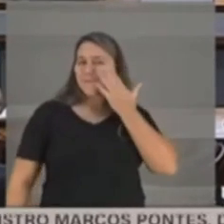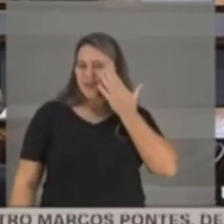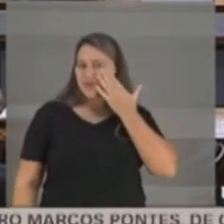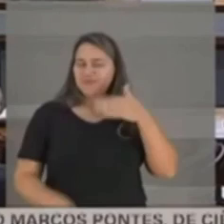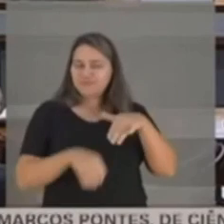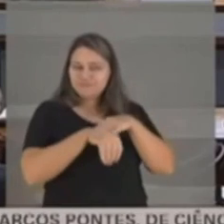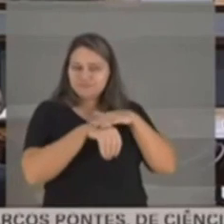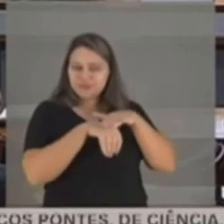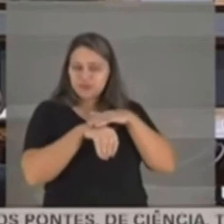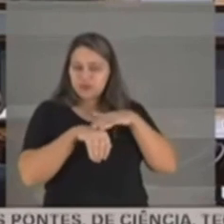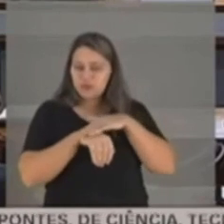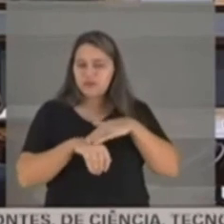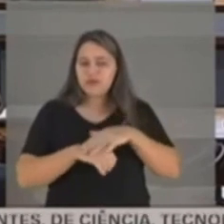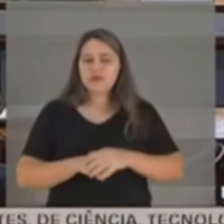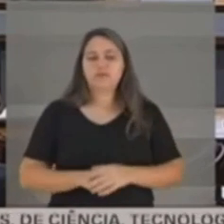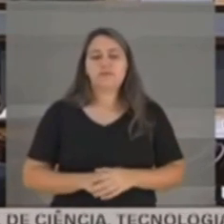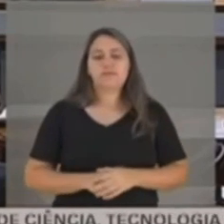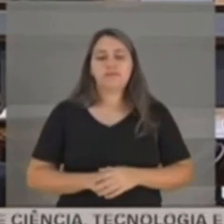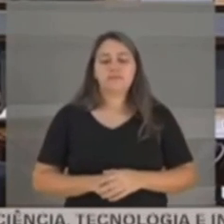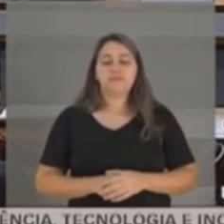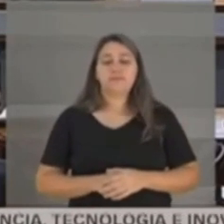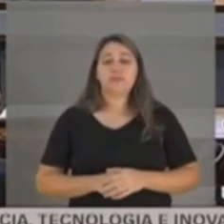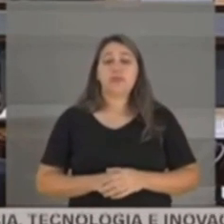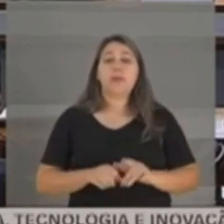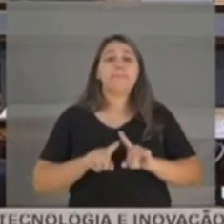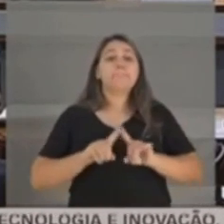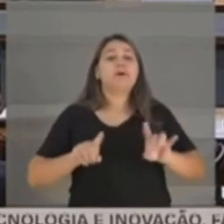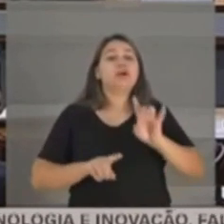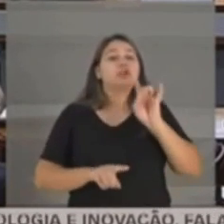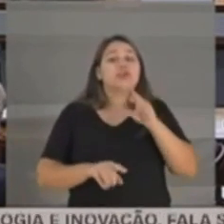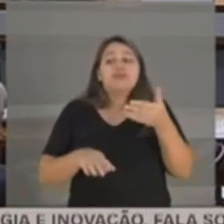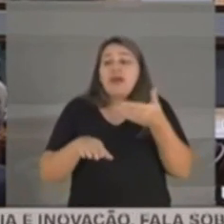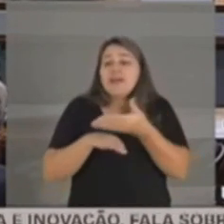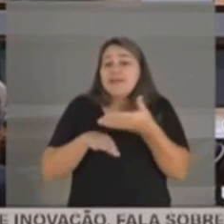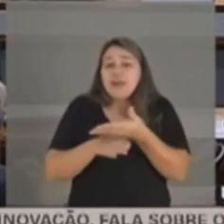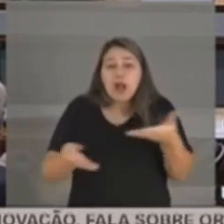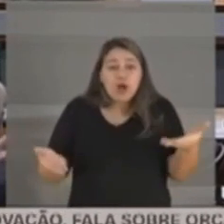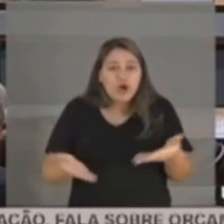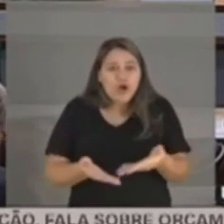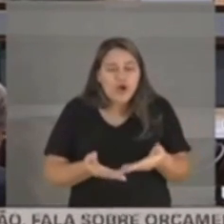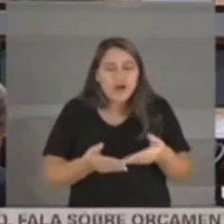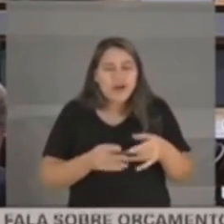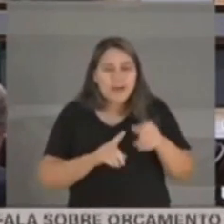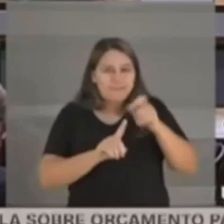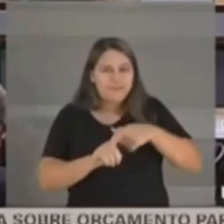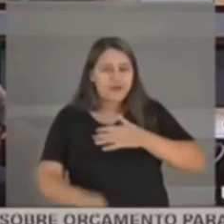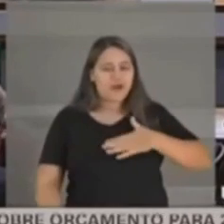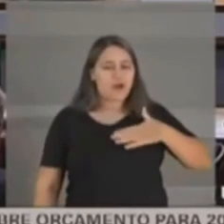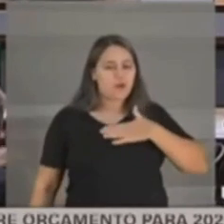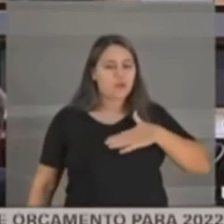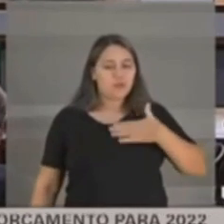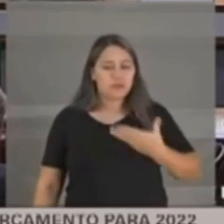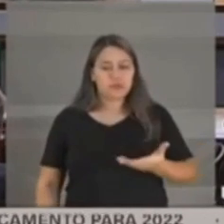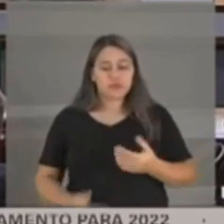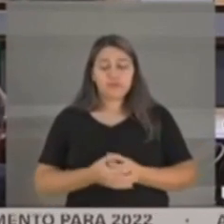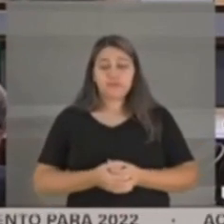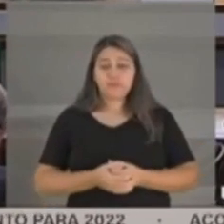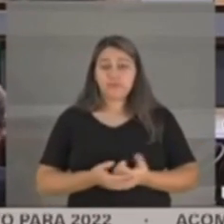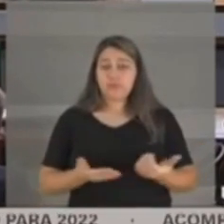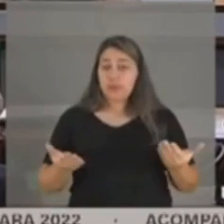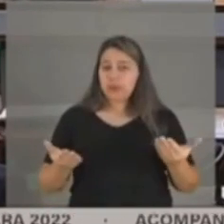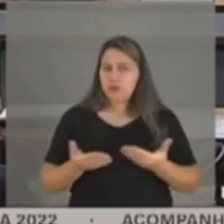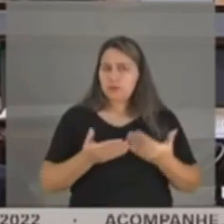conversas. Que nós só tivemos acesso agora, em setembro, ou em agosto. E de lá,